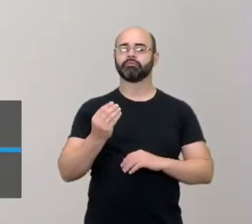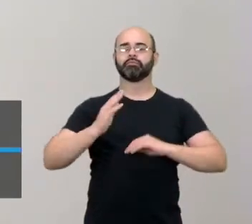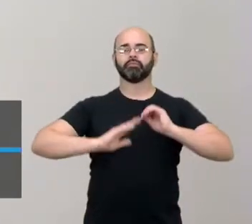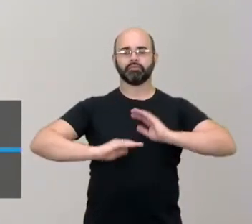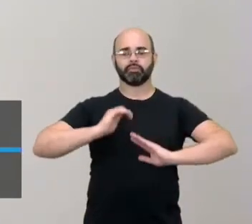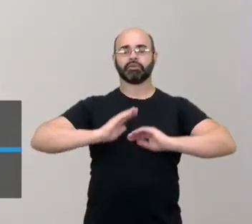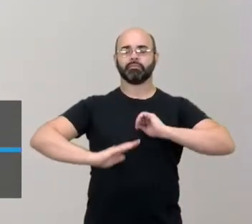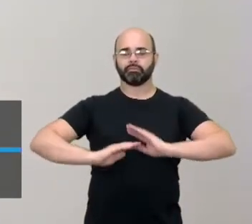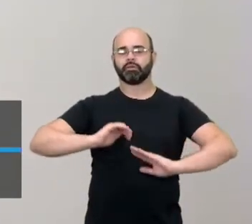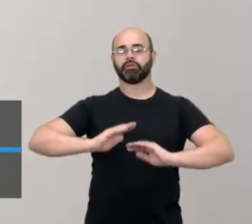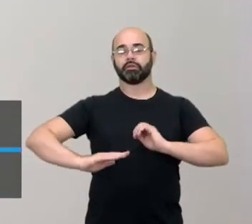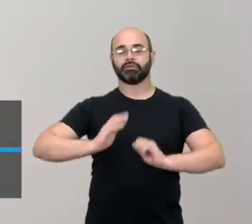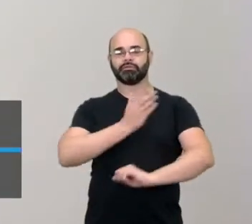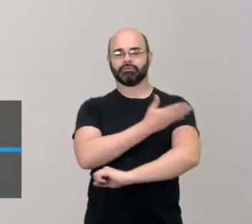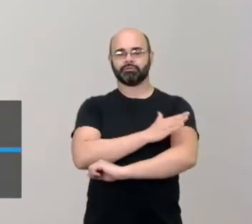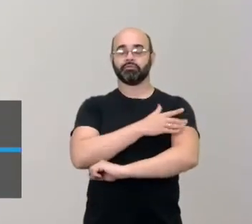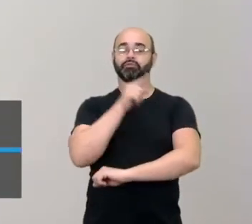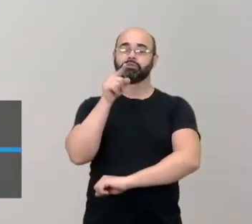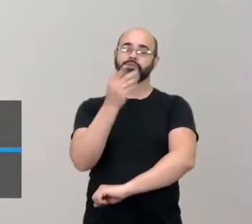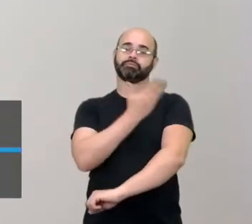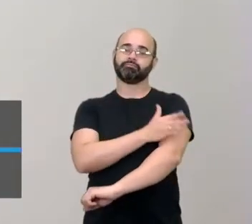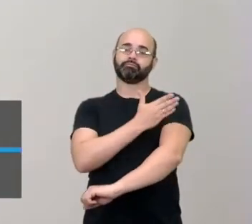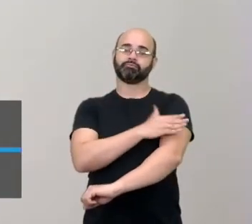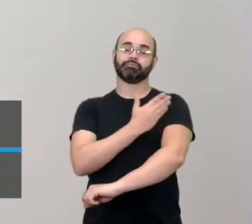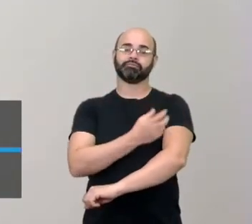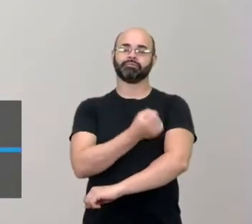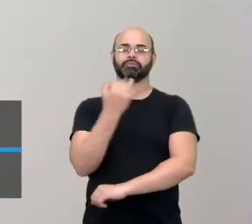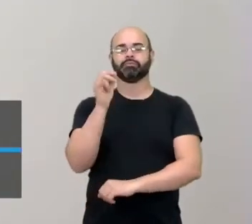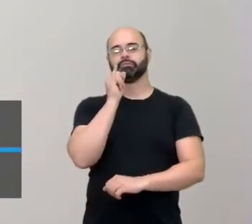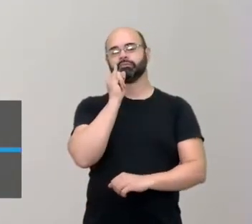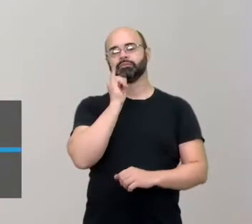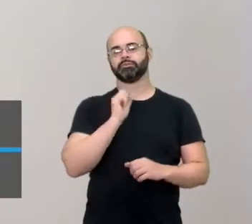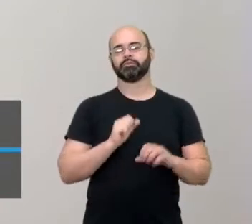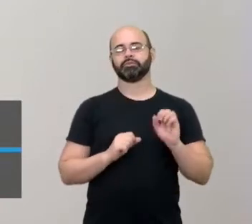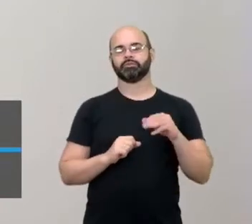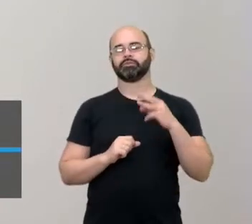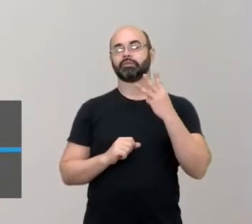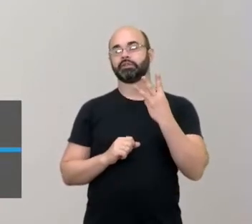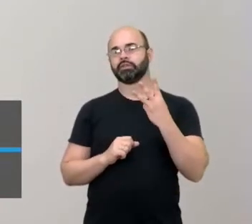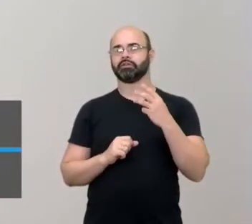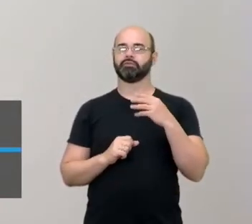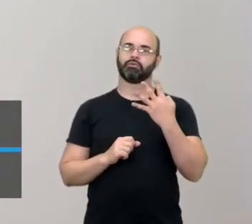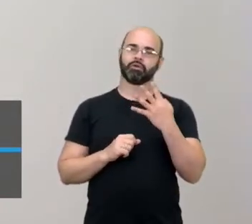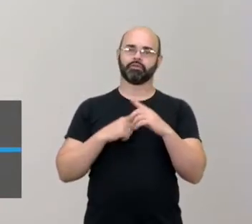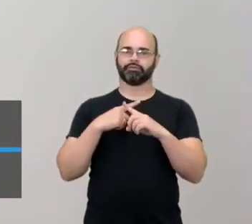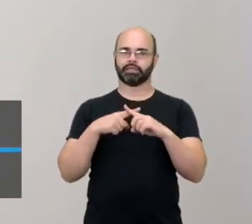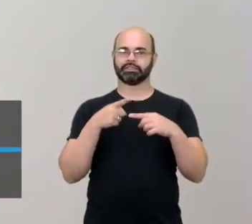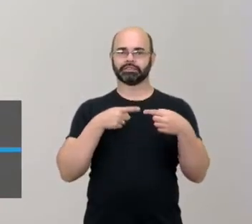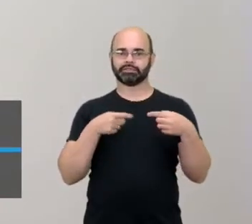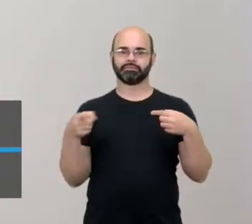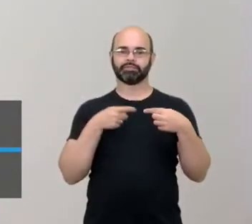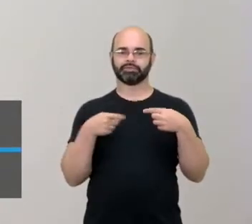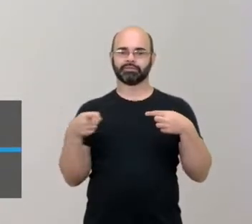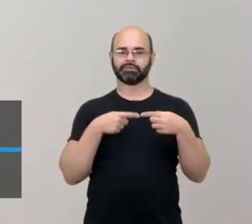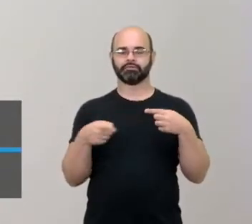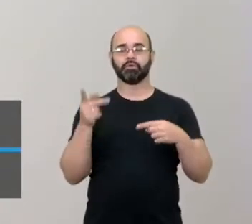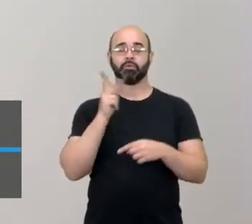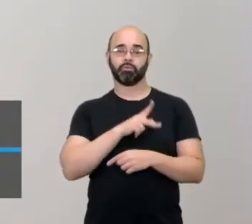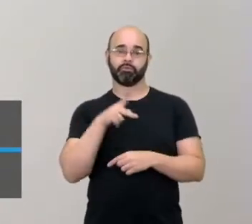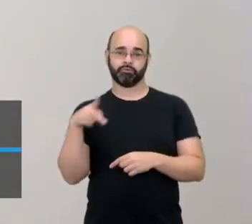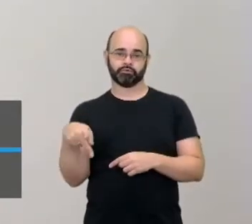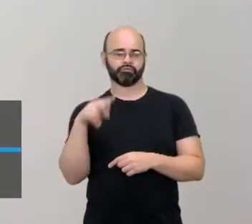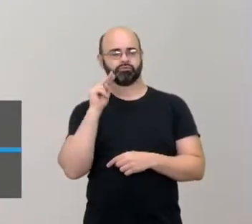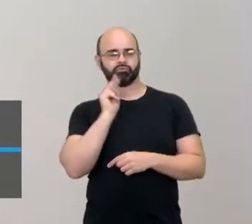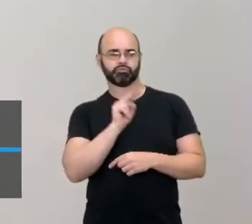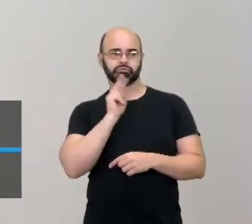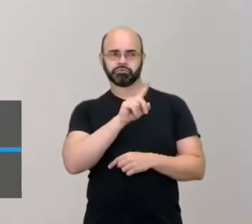de vezes que você treina, né? Dependendo do... Se você treina, sei lá, três, quatro vezes por semana, o sensei vai vendo que você tá